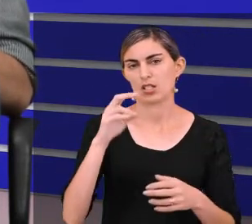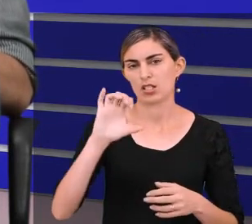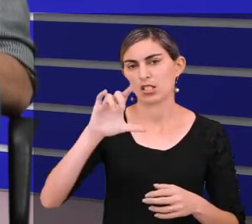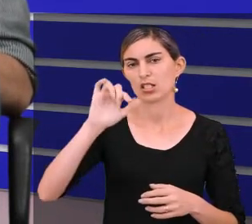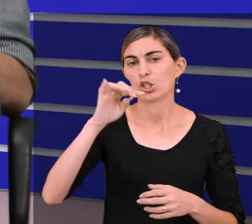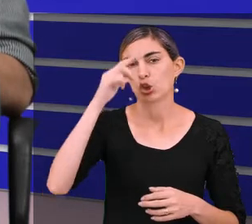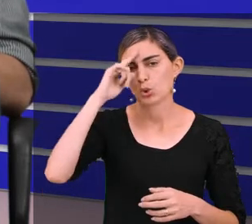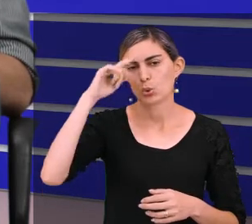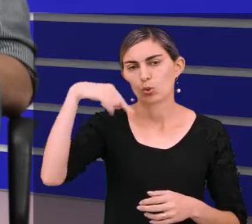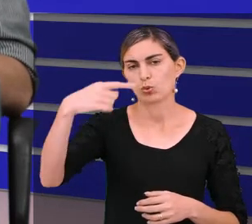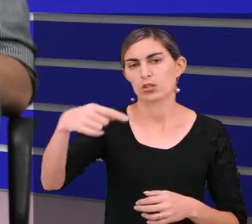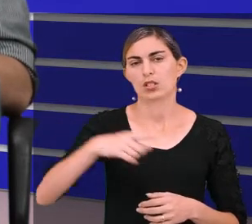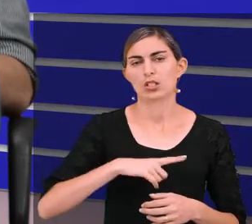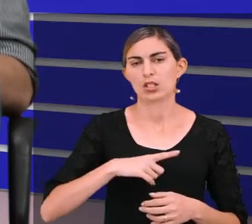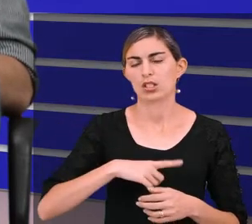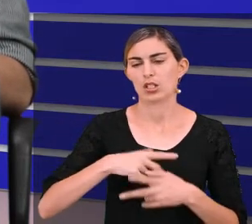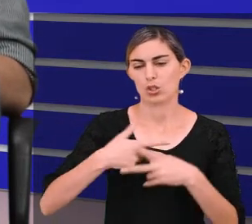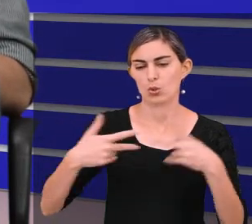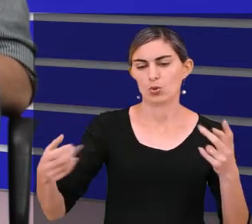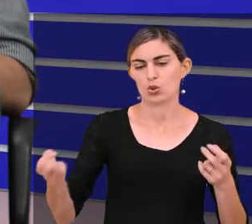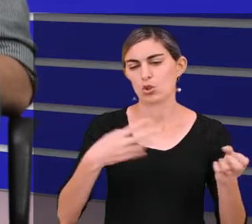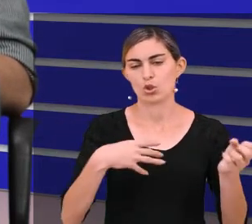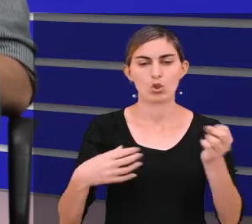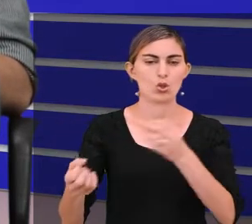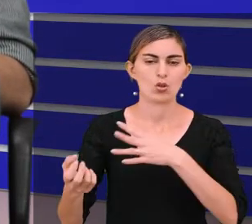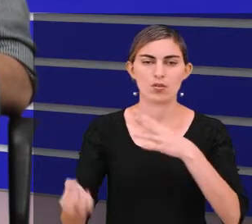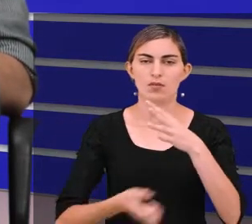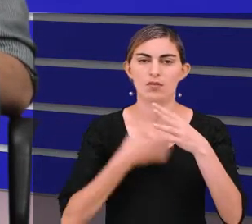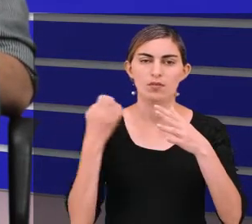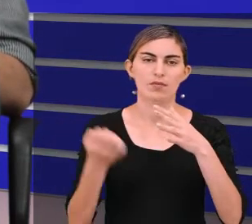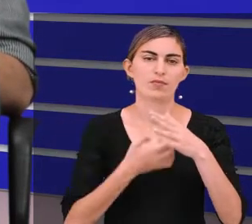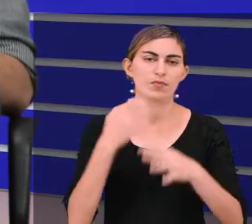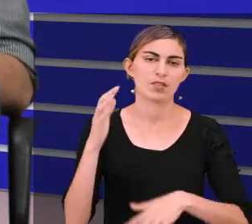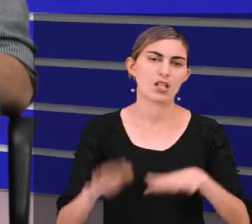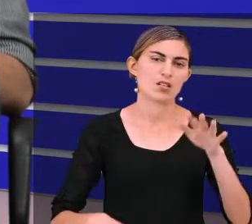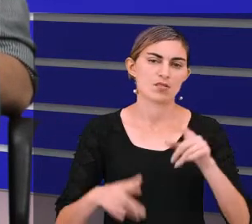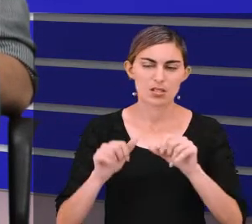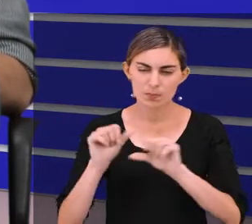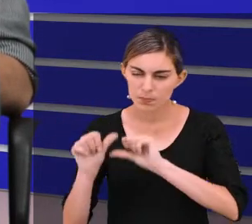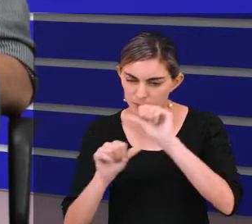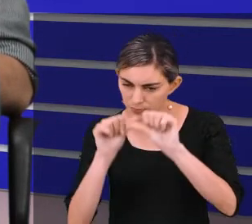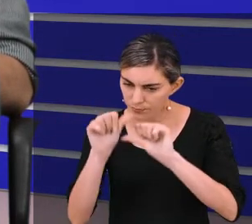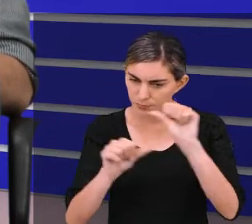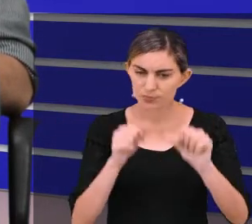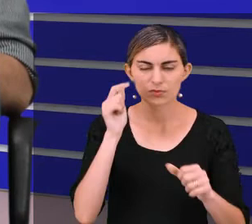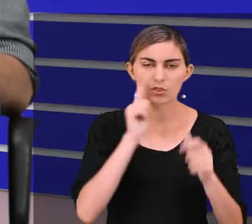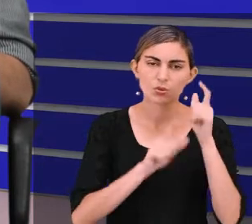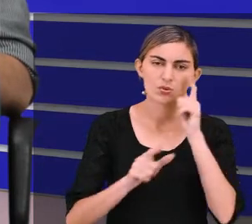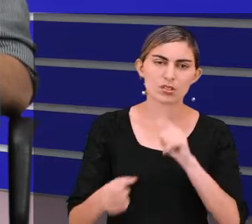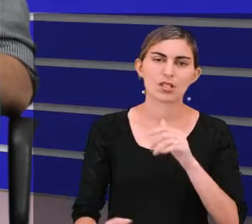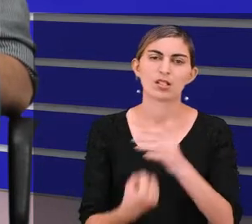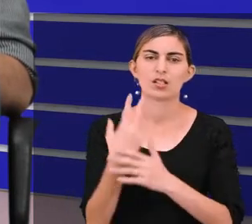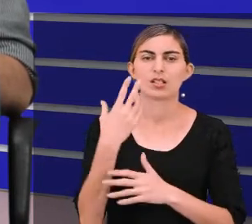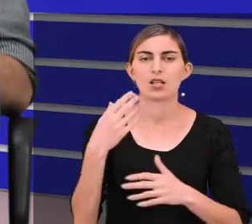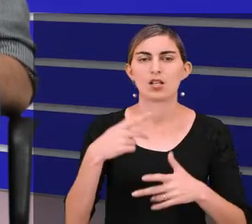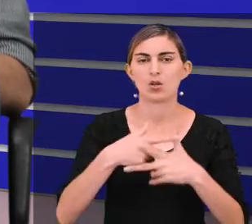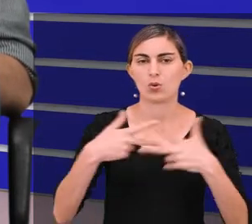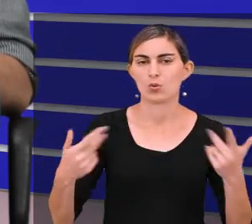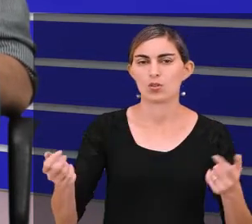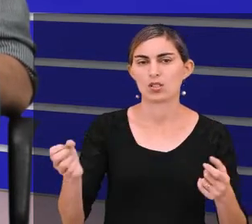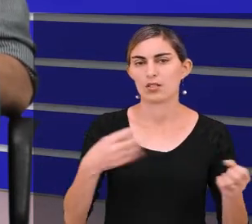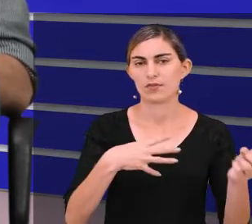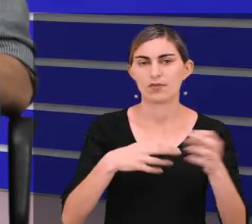dia ele vai ter produtos novos diferentes na empresa. E, às vezes, um ajuste aqui e ali e você consegue já criar um produto diferente.